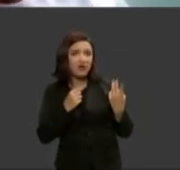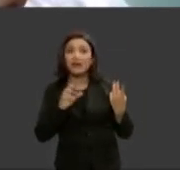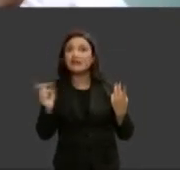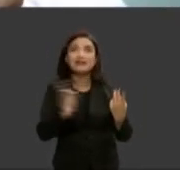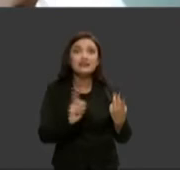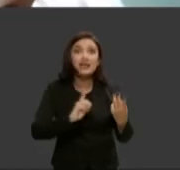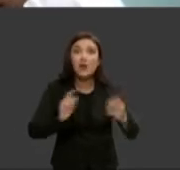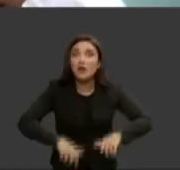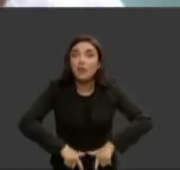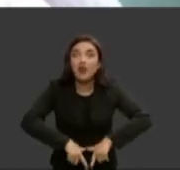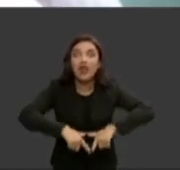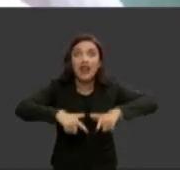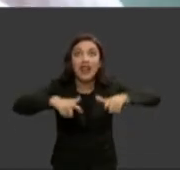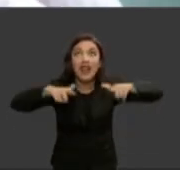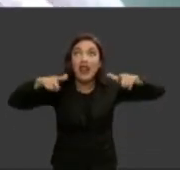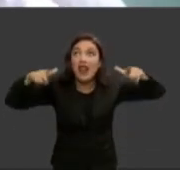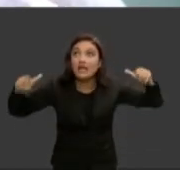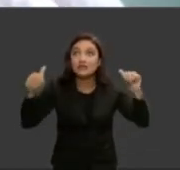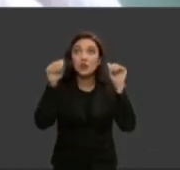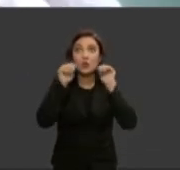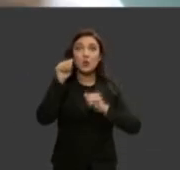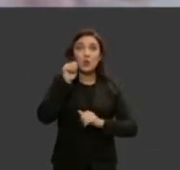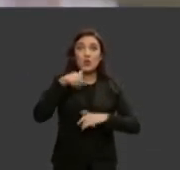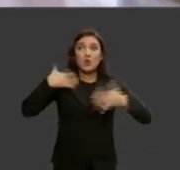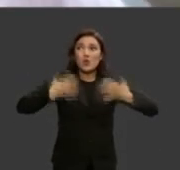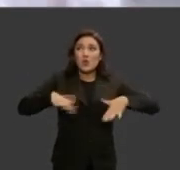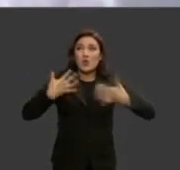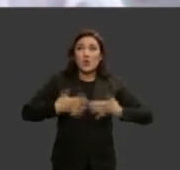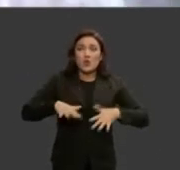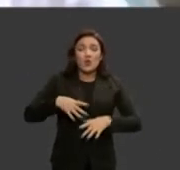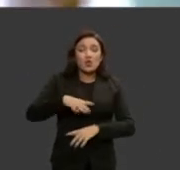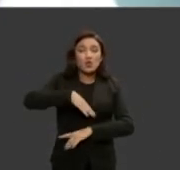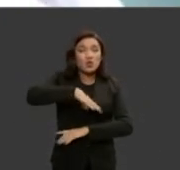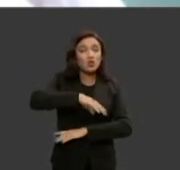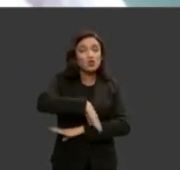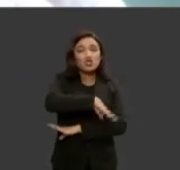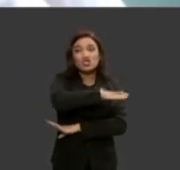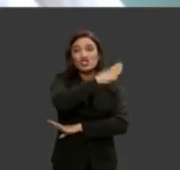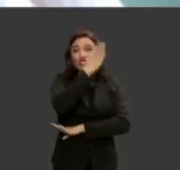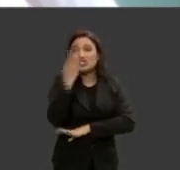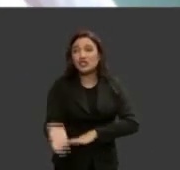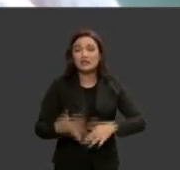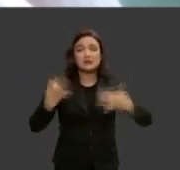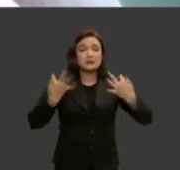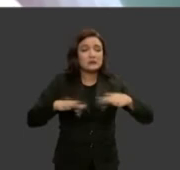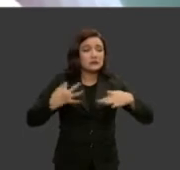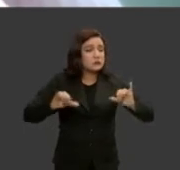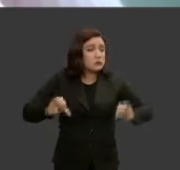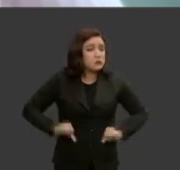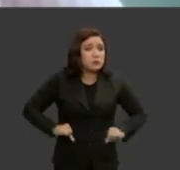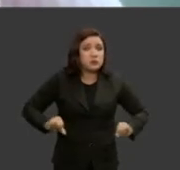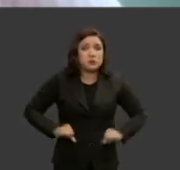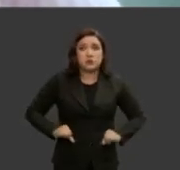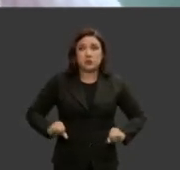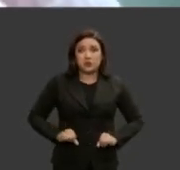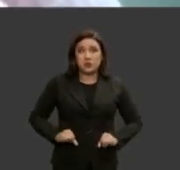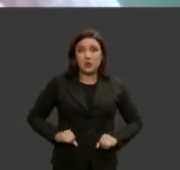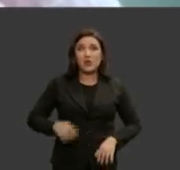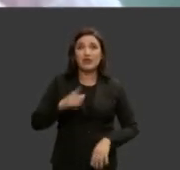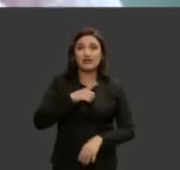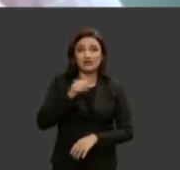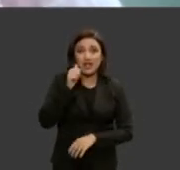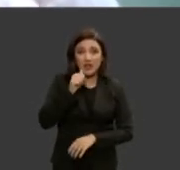são milhares milhares de mulheres que sentem dor 24 horas por dia eu tenho mulheres na região